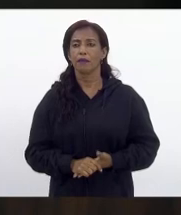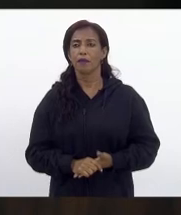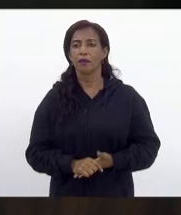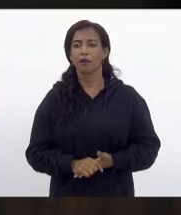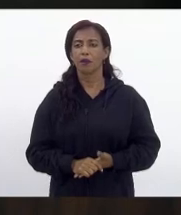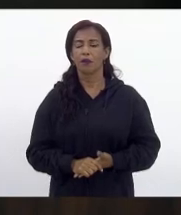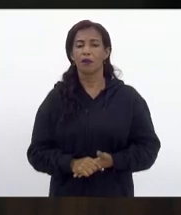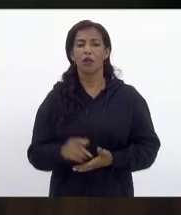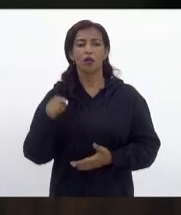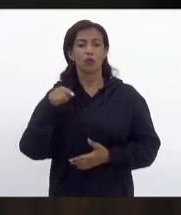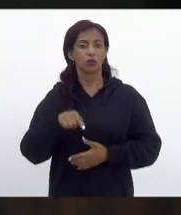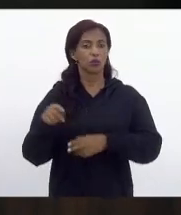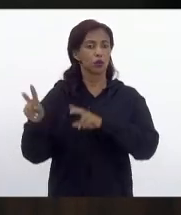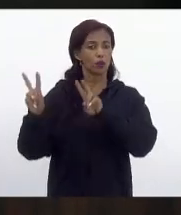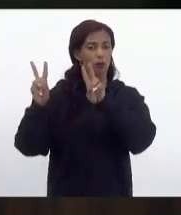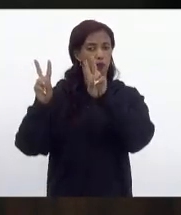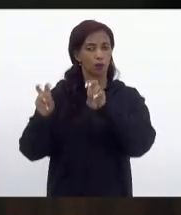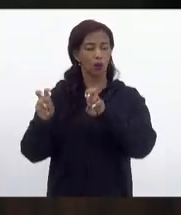sobre o projeto.